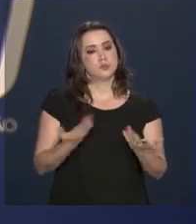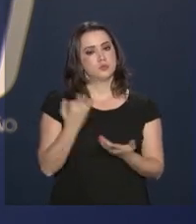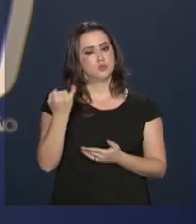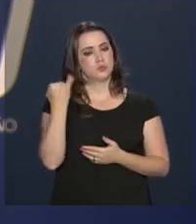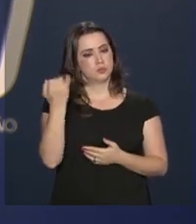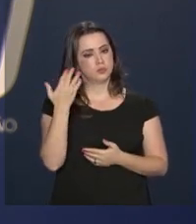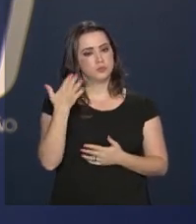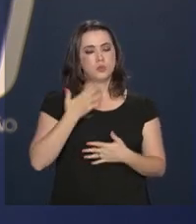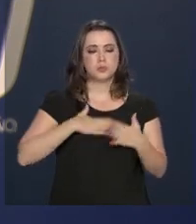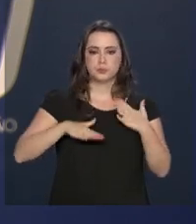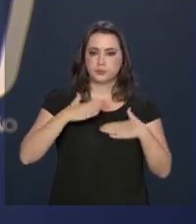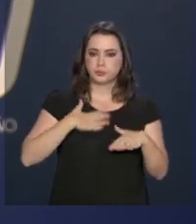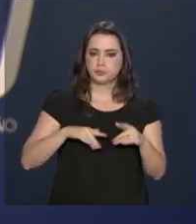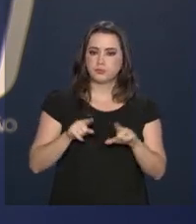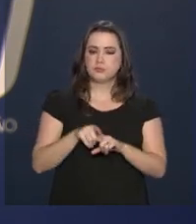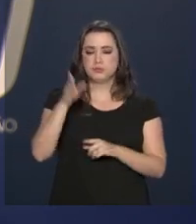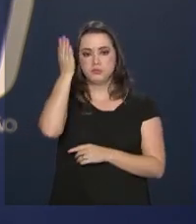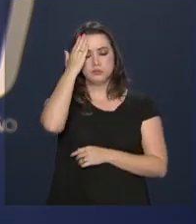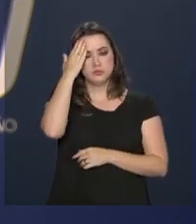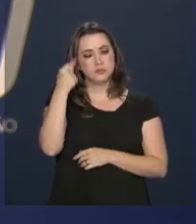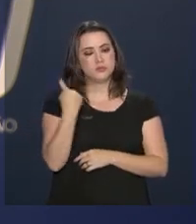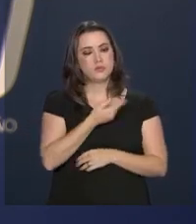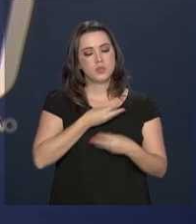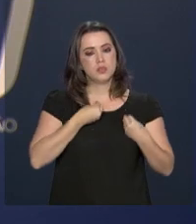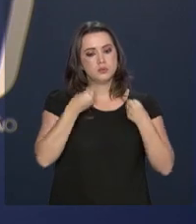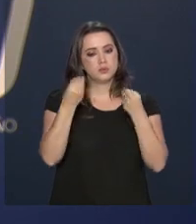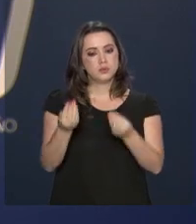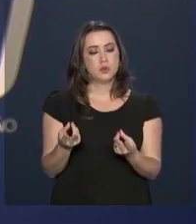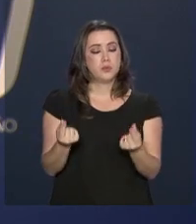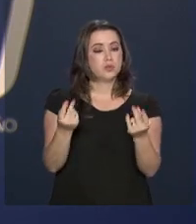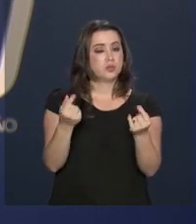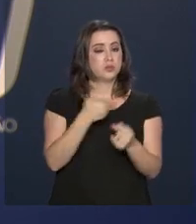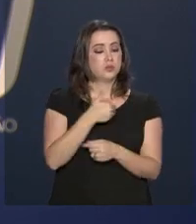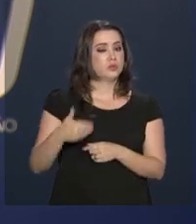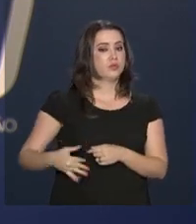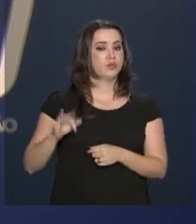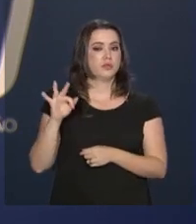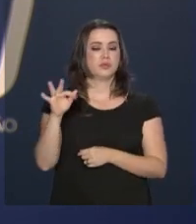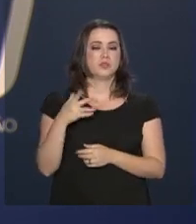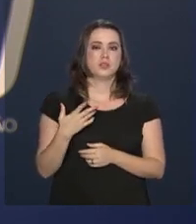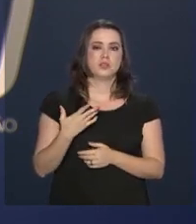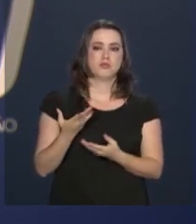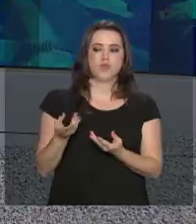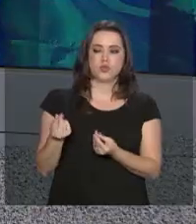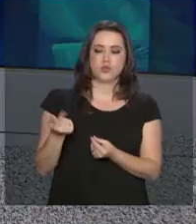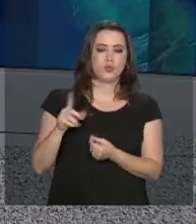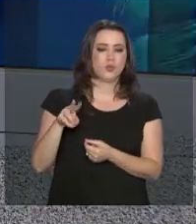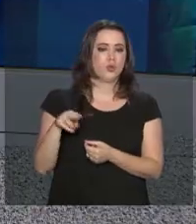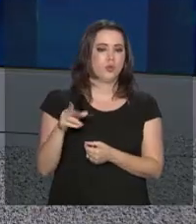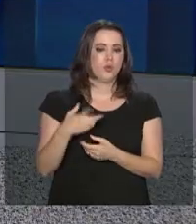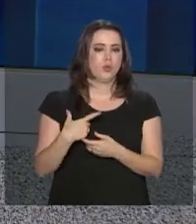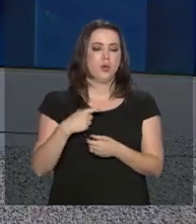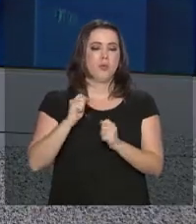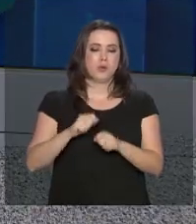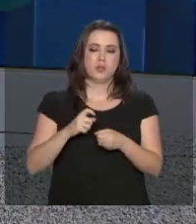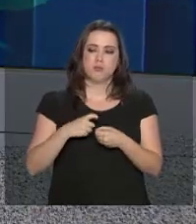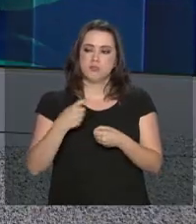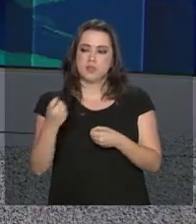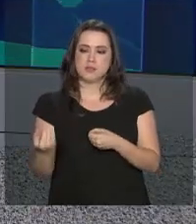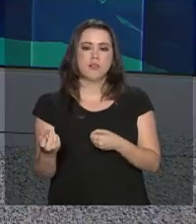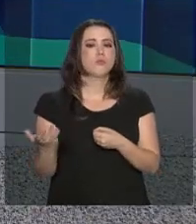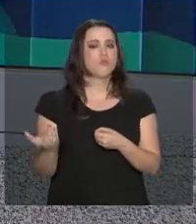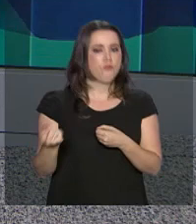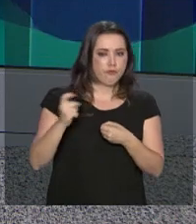com bastante tranquilidade, sabendo que estamos trazendo para os cofres públicos algo que nunca deveria ter saído. Em